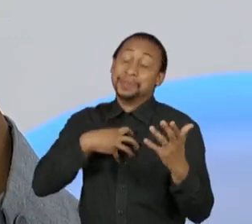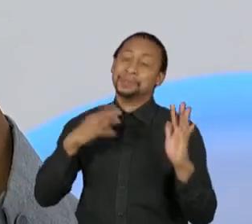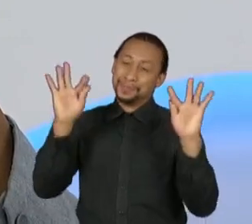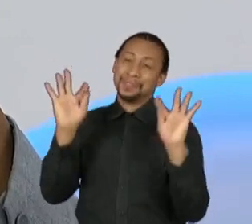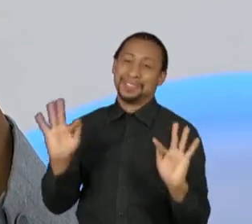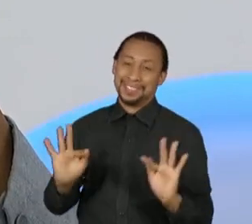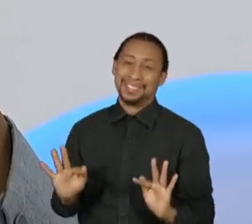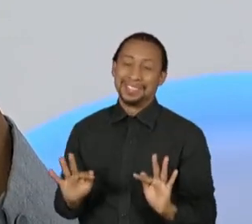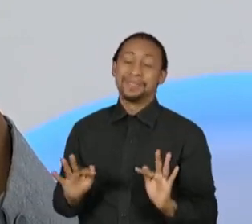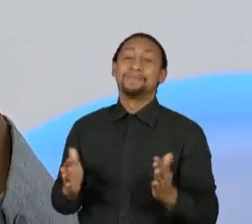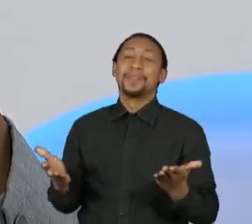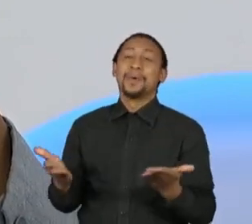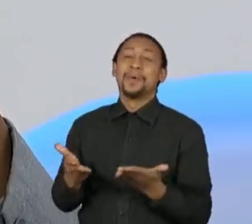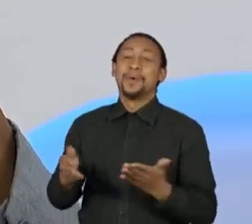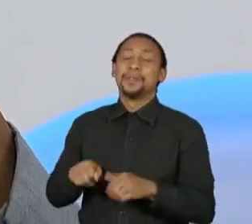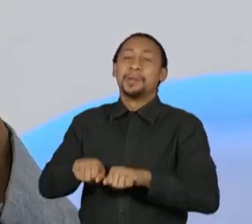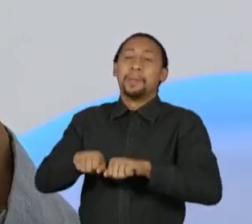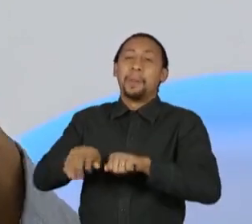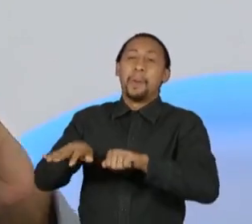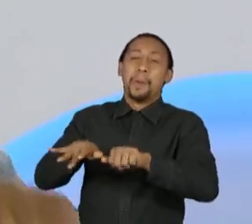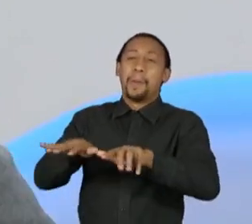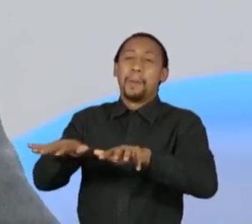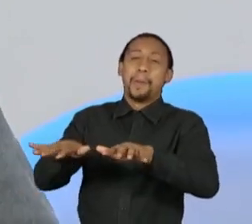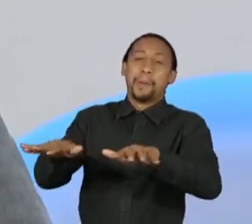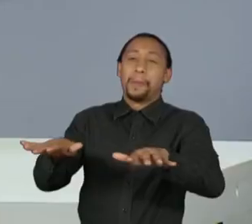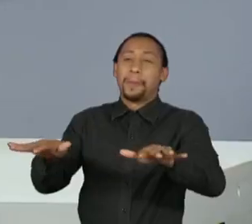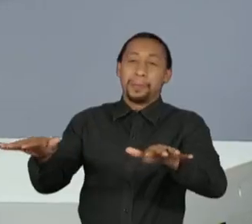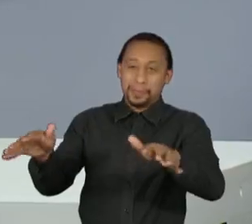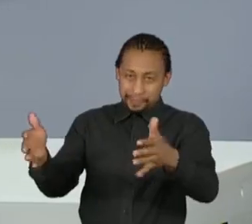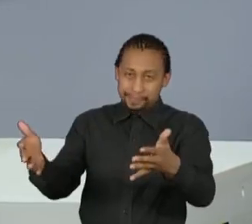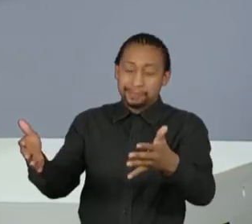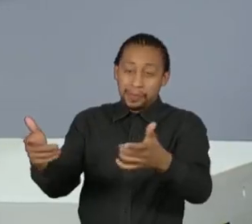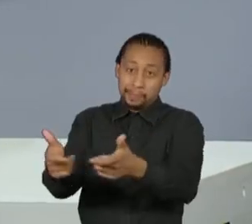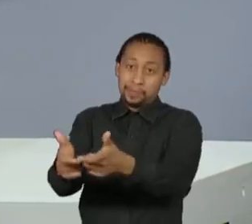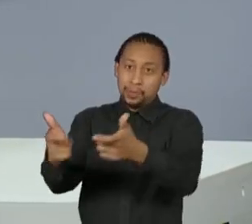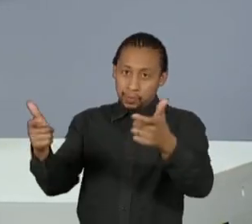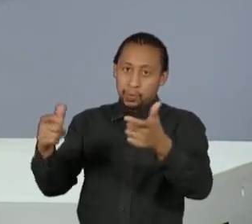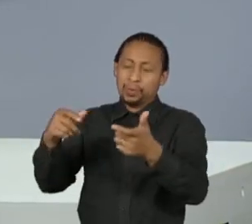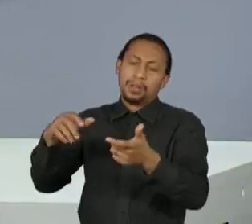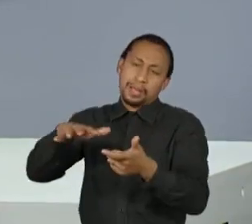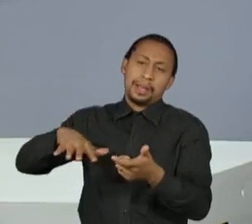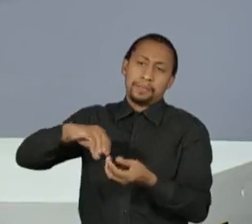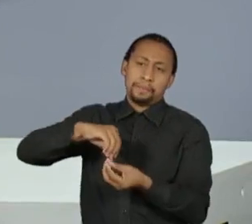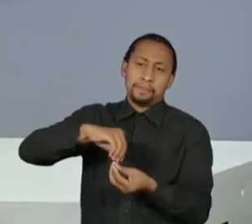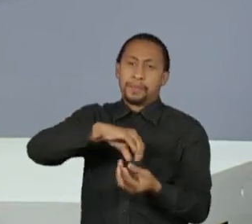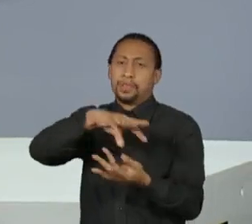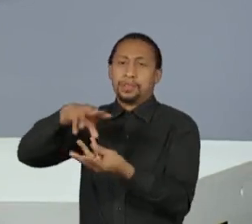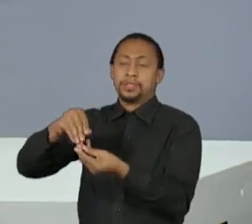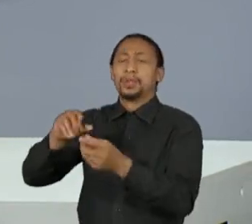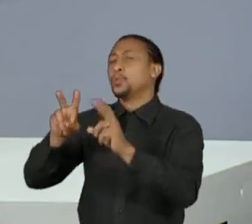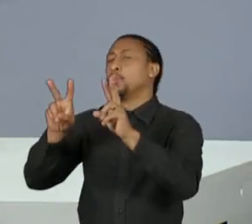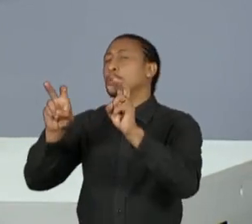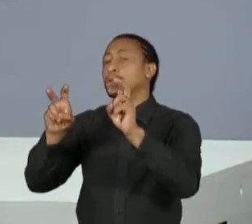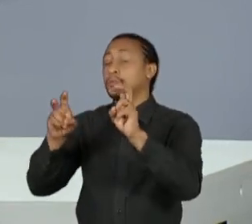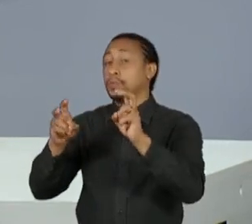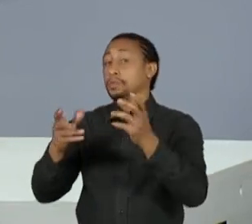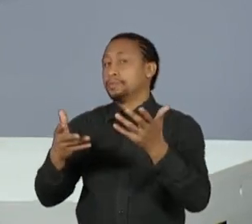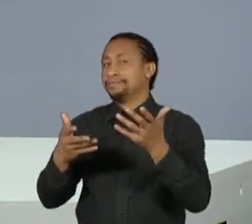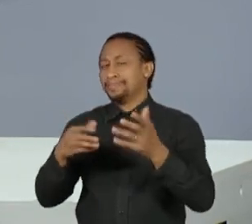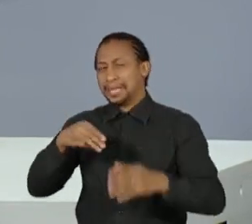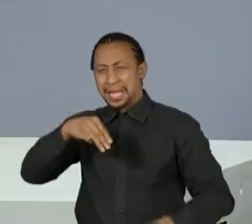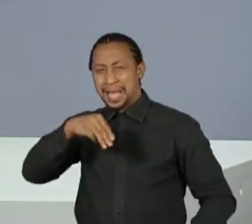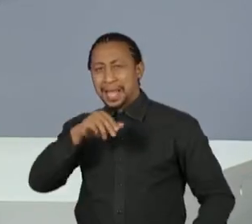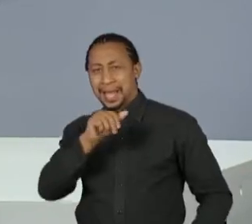hoje em dia está se proliferando, está tomando uma proporção midiática maior a discussão sobre masculinidade, e é